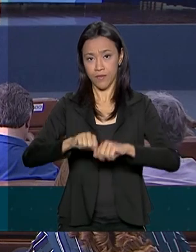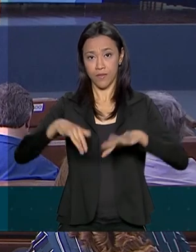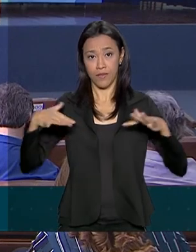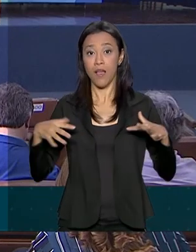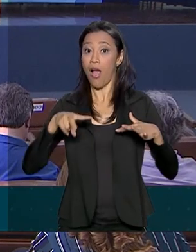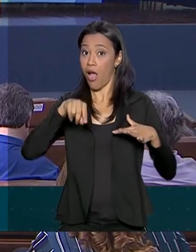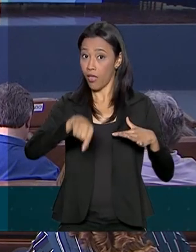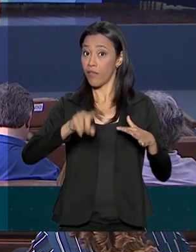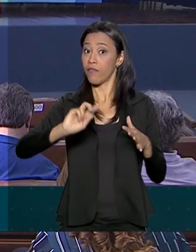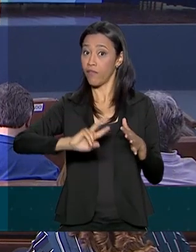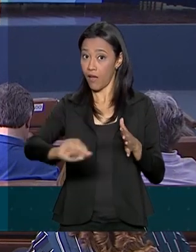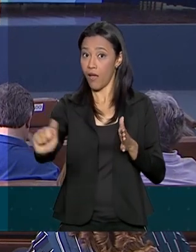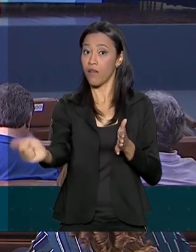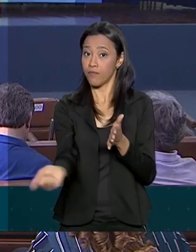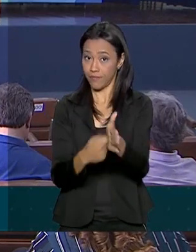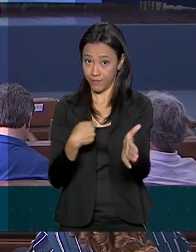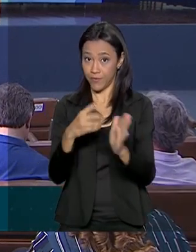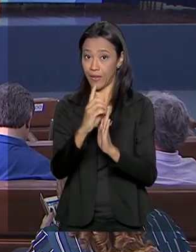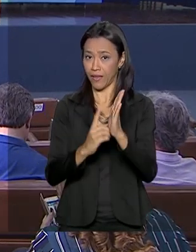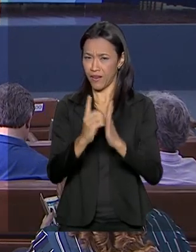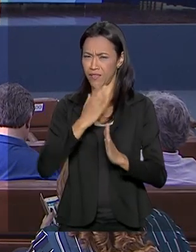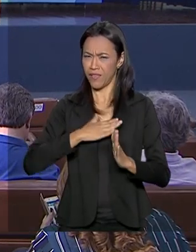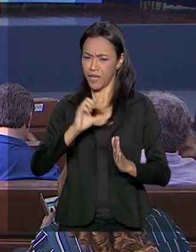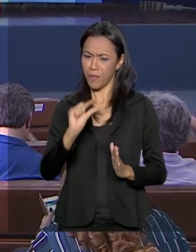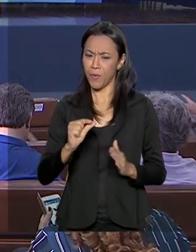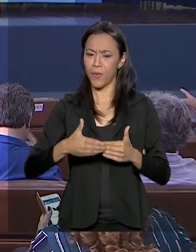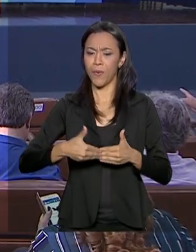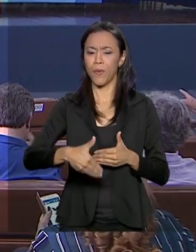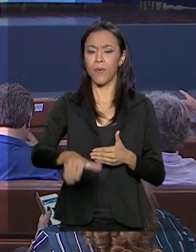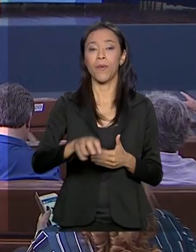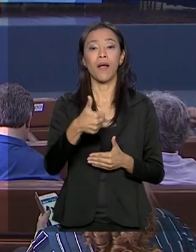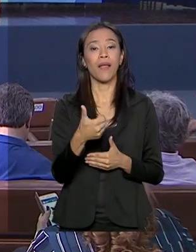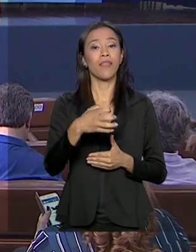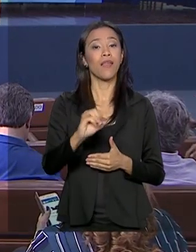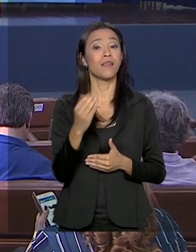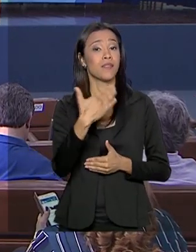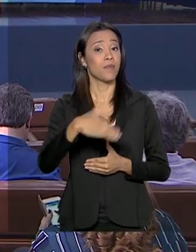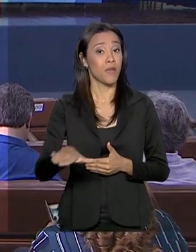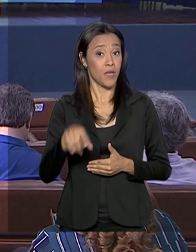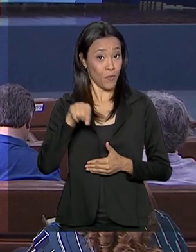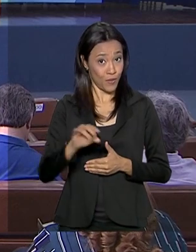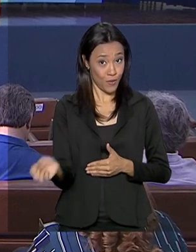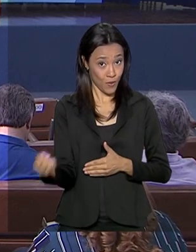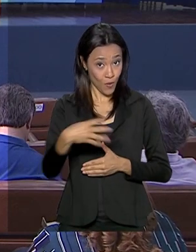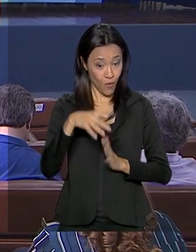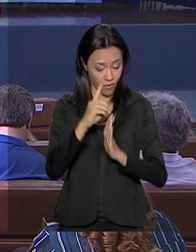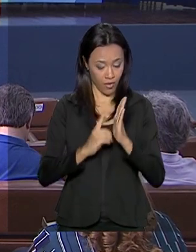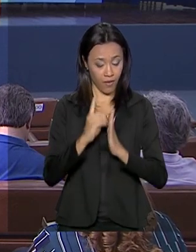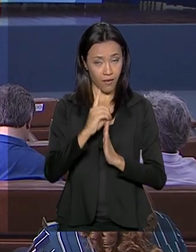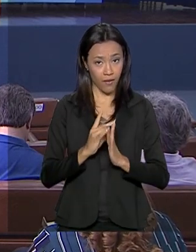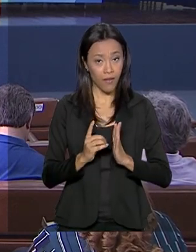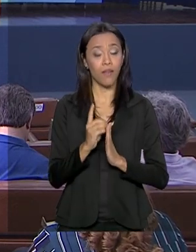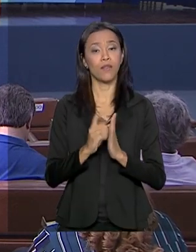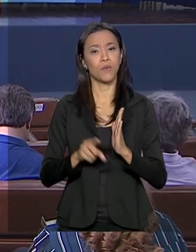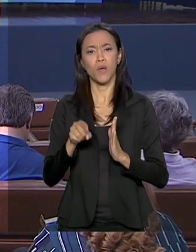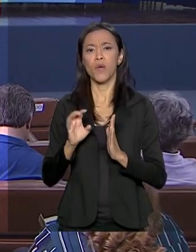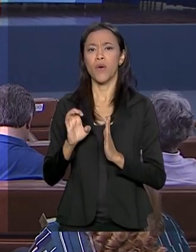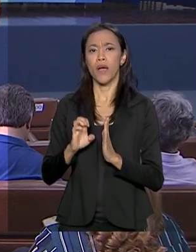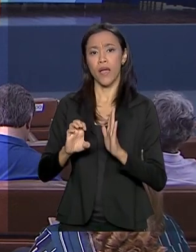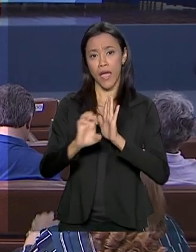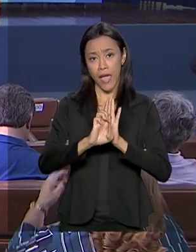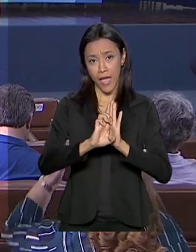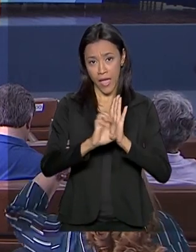esse decreto. A cerimônia está marcada pra daqui a pouquinho, às dez e meia. Com esse novo decreto, basta a publicação dos editais